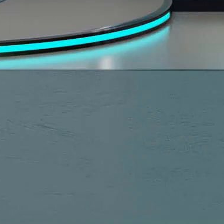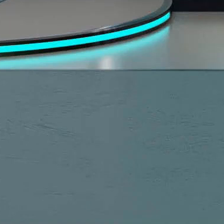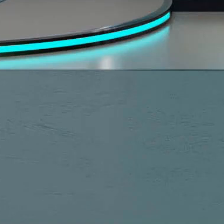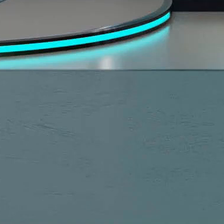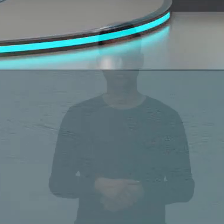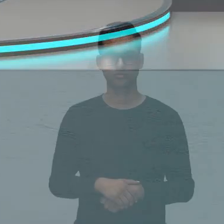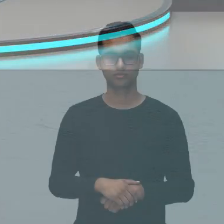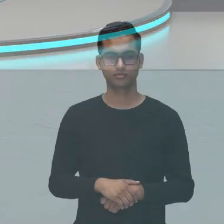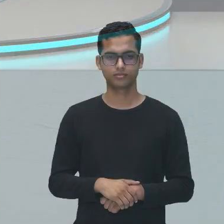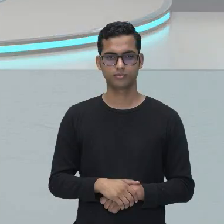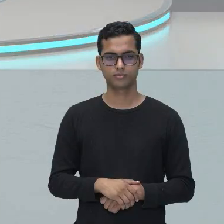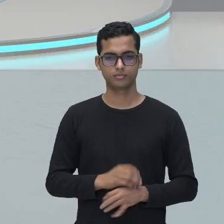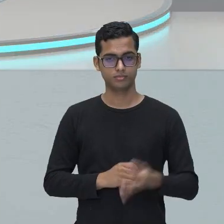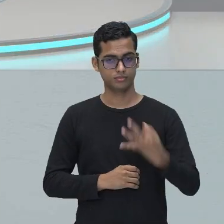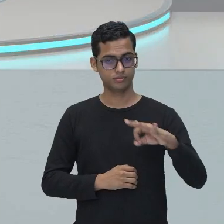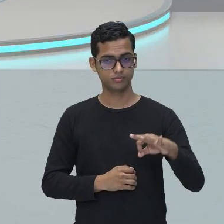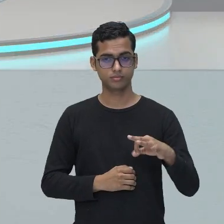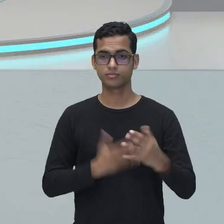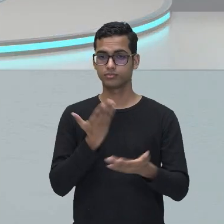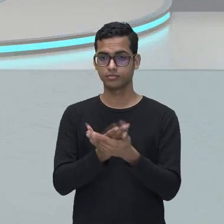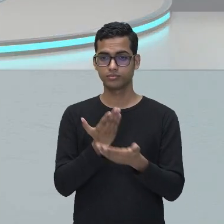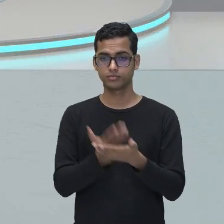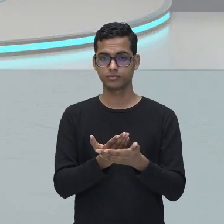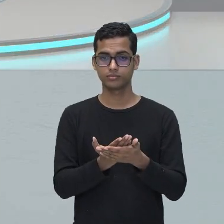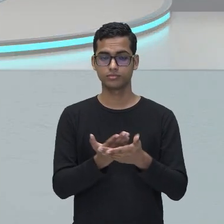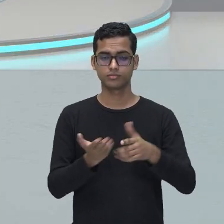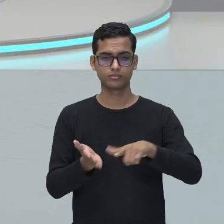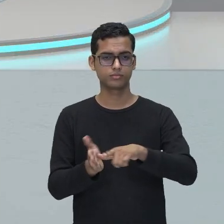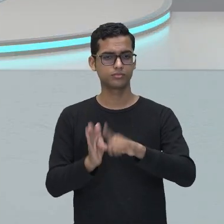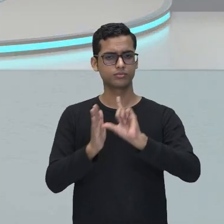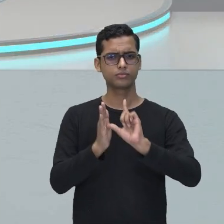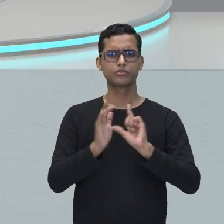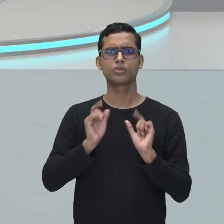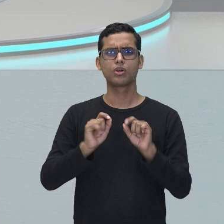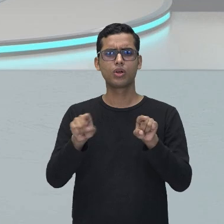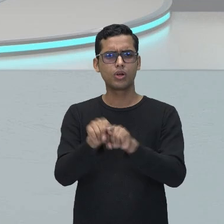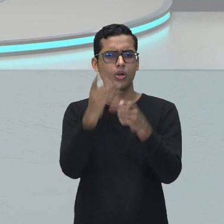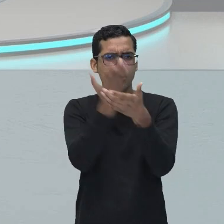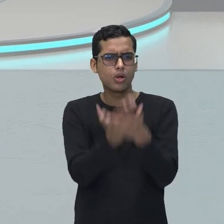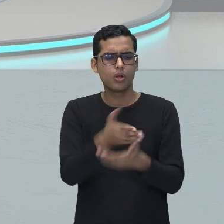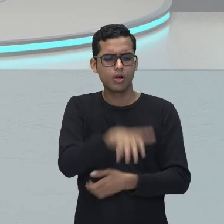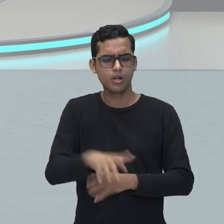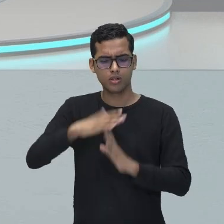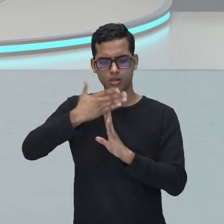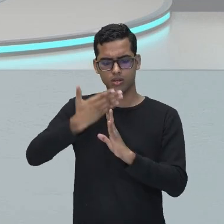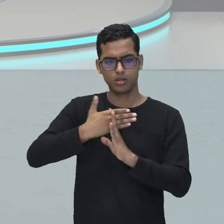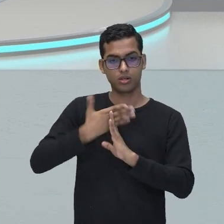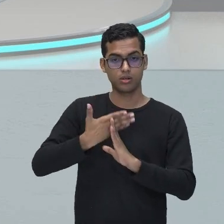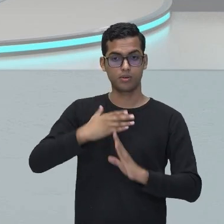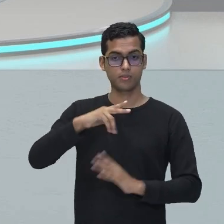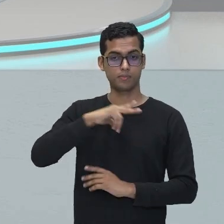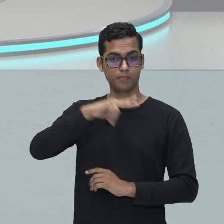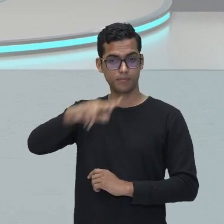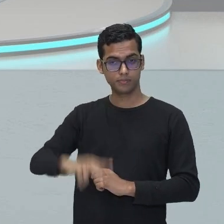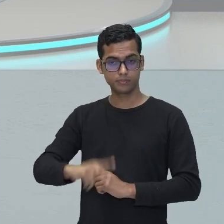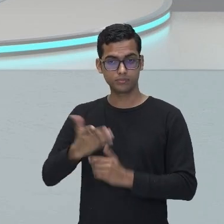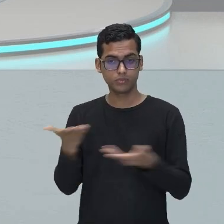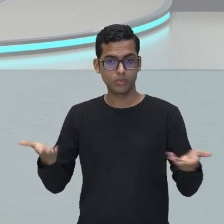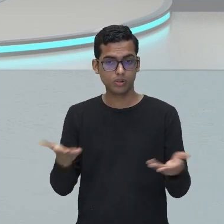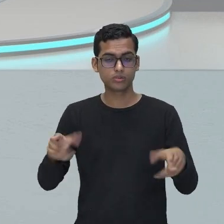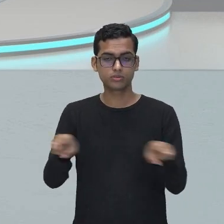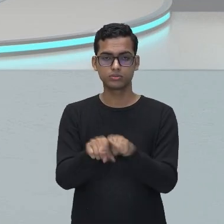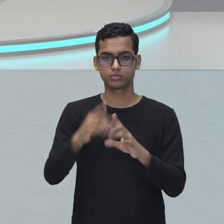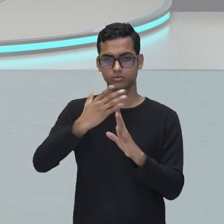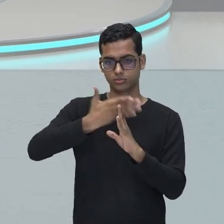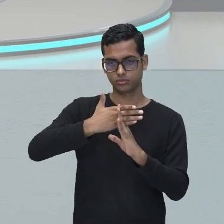Muito bem! Na aula anterior, nós estudamos o Barroco em Portugal. Hoje, Barroco aqui no